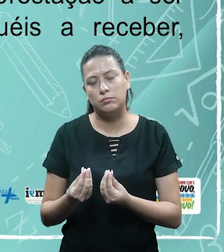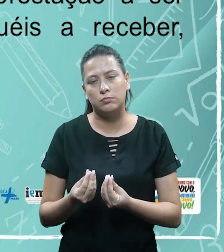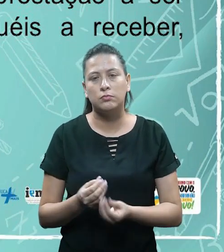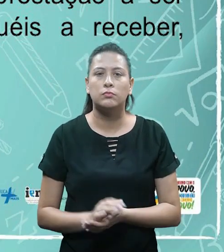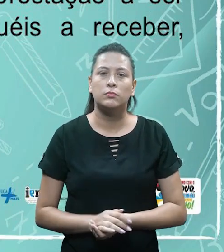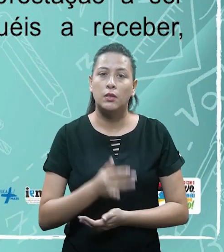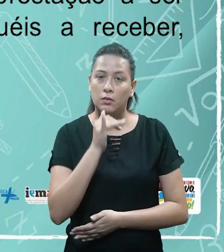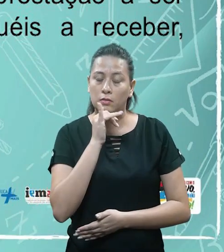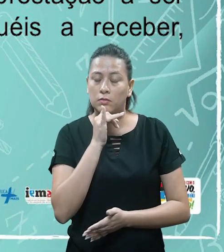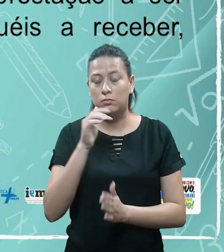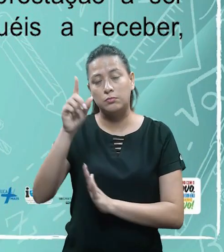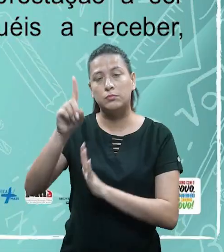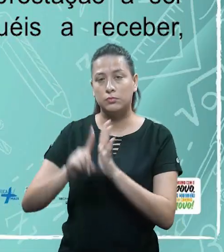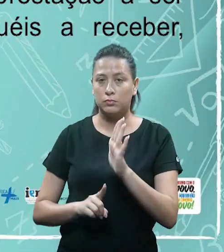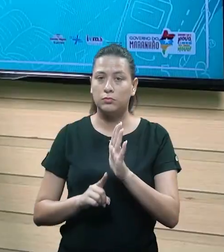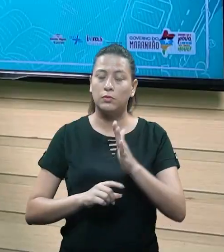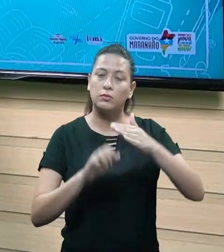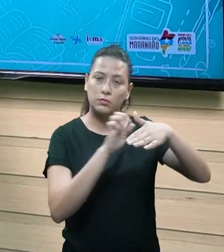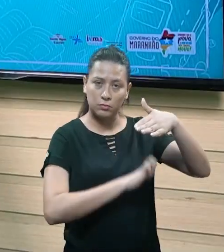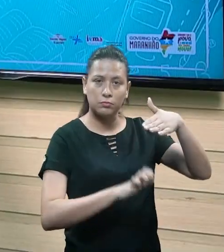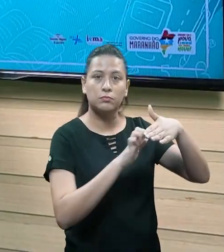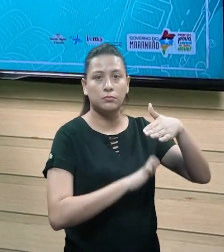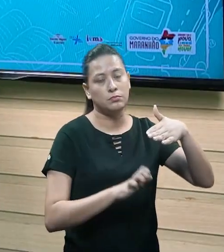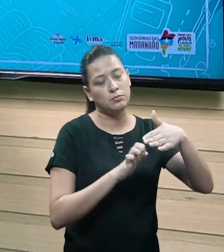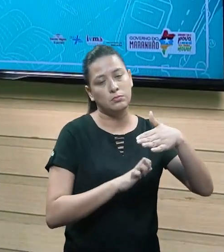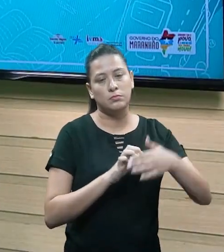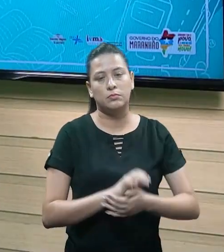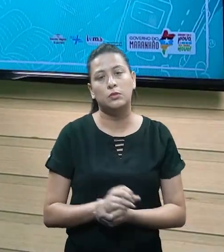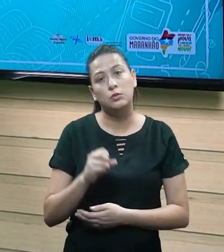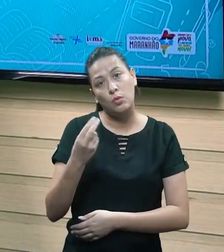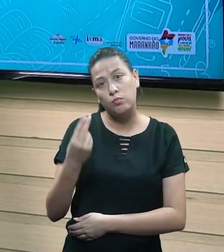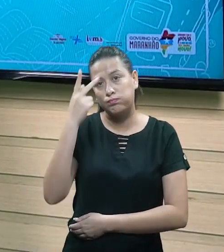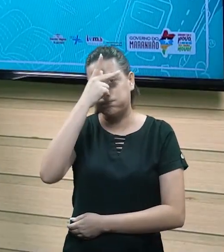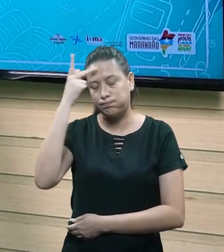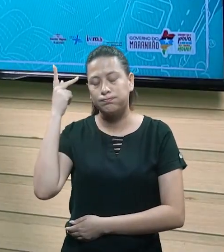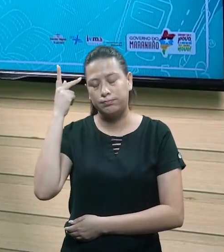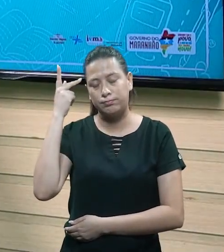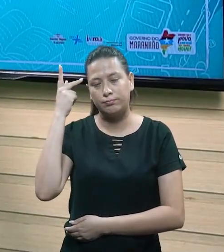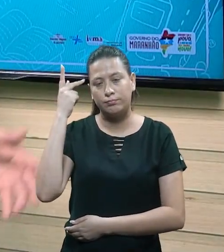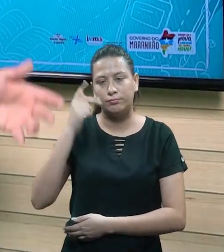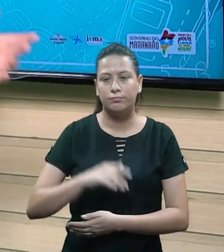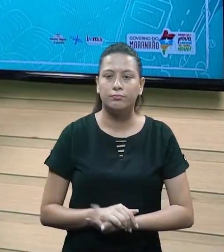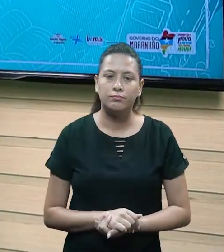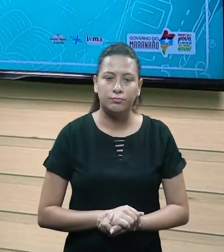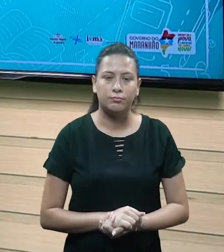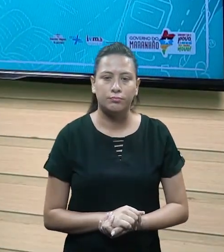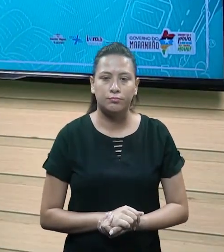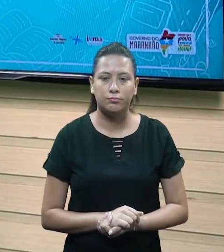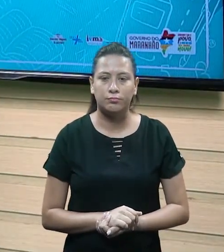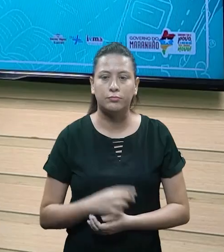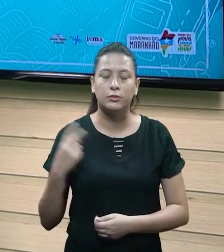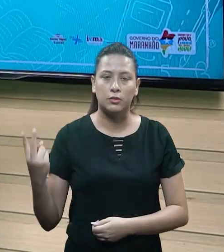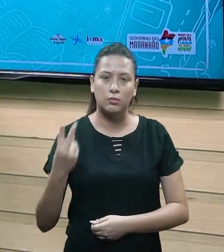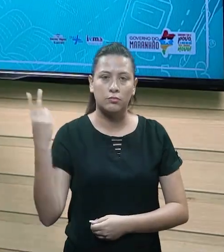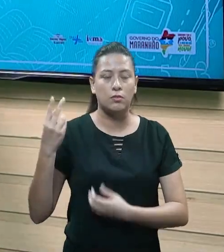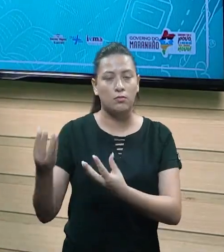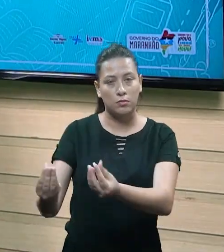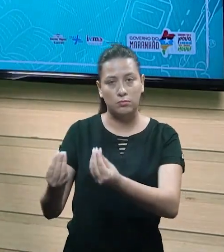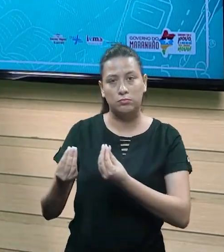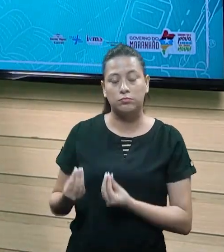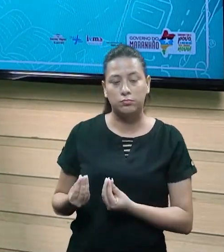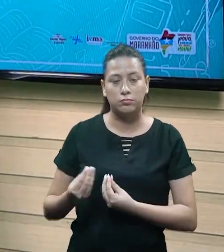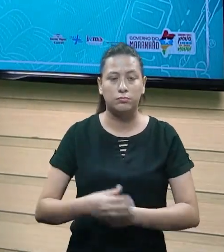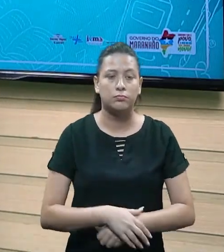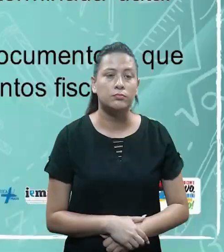exemplos de direitos dessa empresa, da instituição, dessa pessoa física independente, qual seja, tá? Que é um direito a receber, um valor a